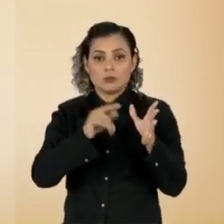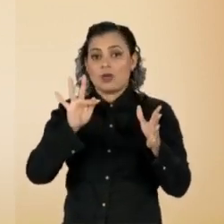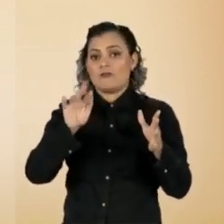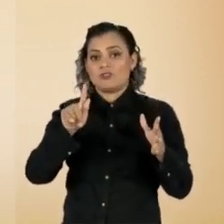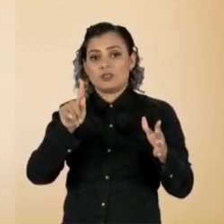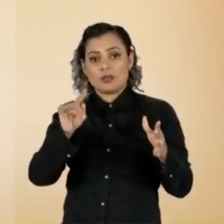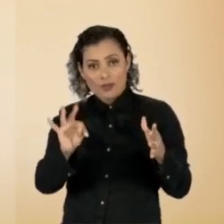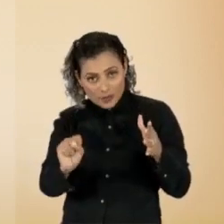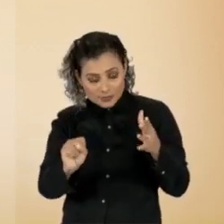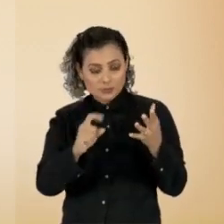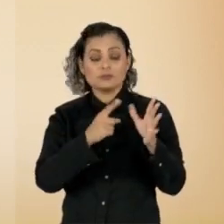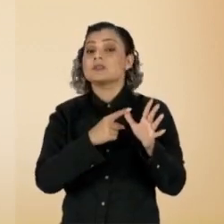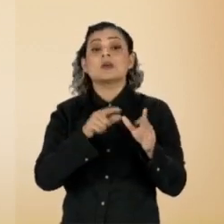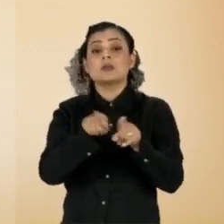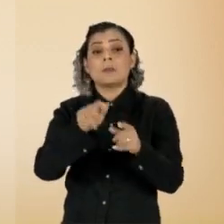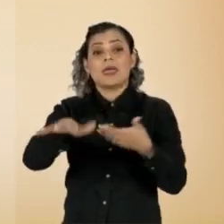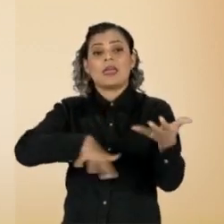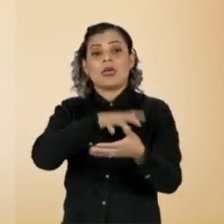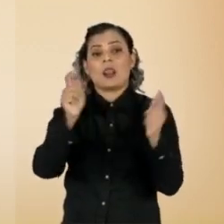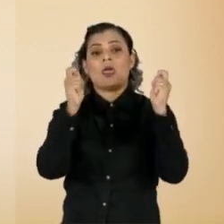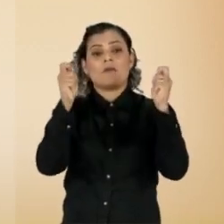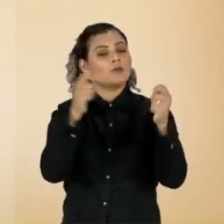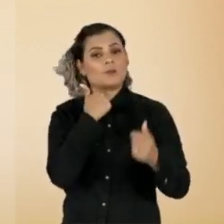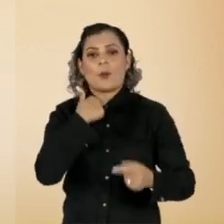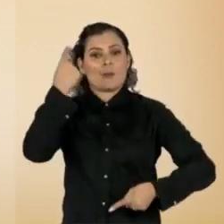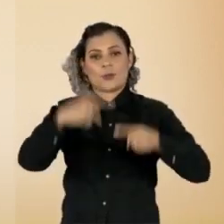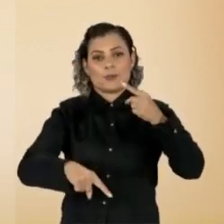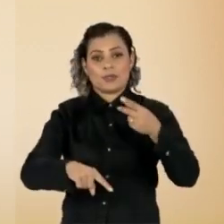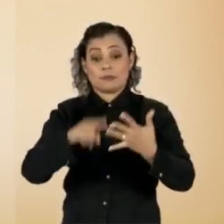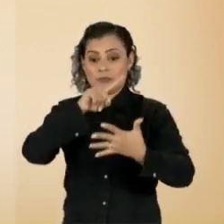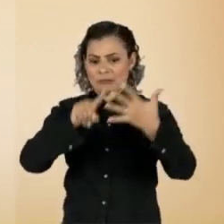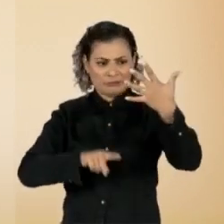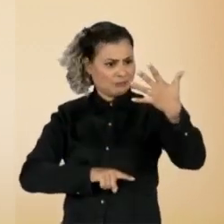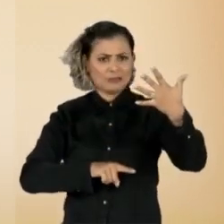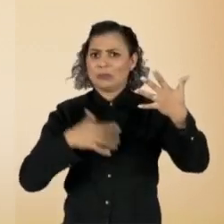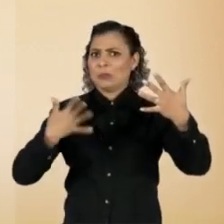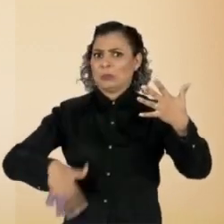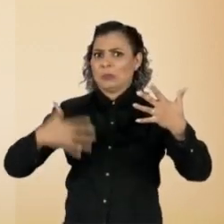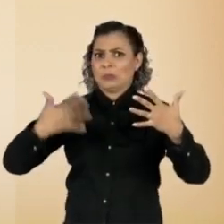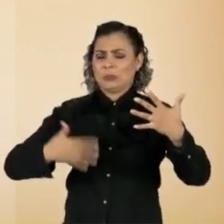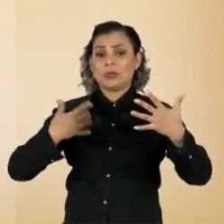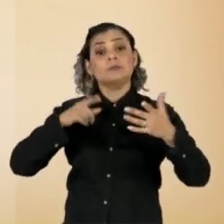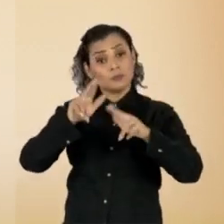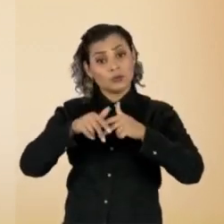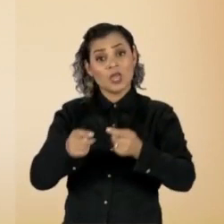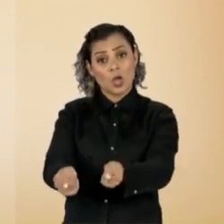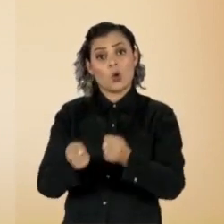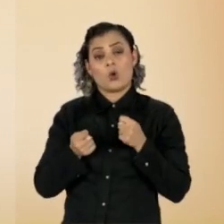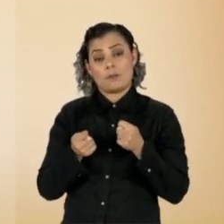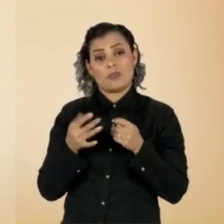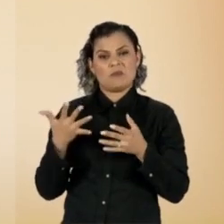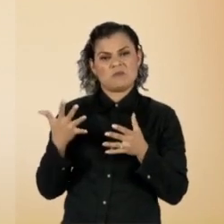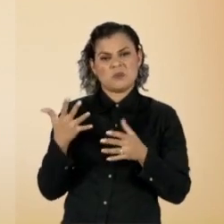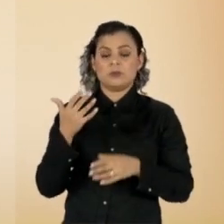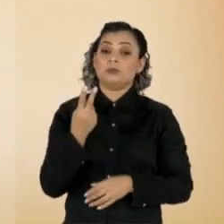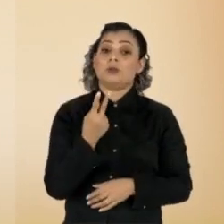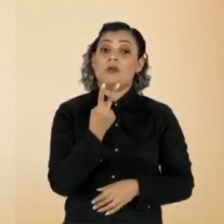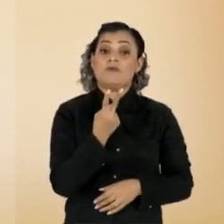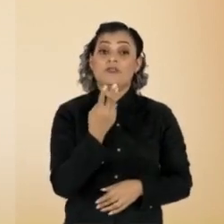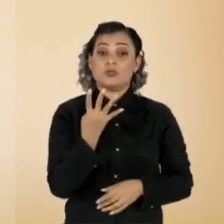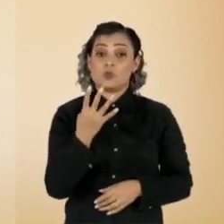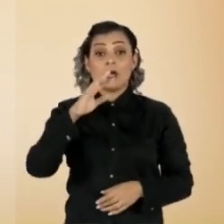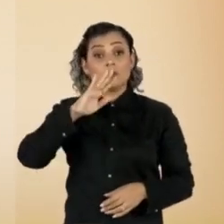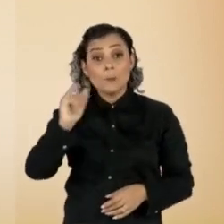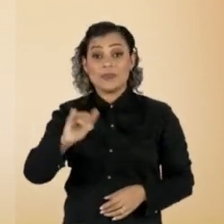e, acima de tudo, não fazem greve. O não pagamento desses direitos remuneratórios gera uma economia anual aos cofres públicos de mais de